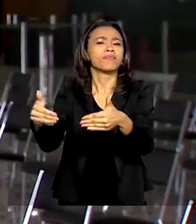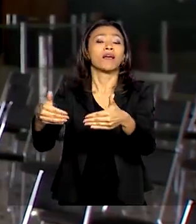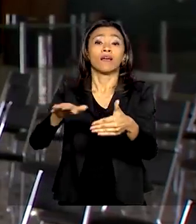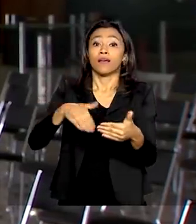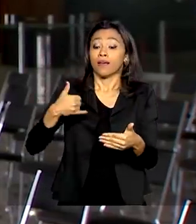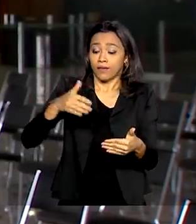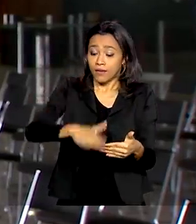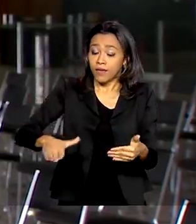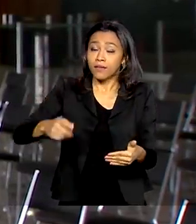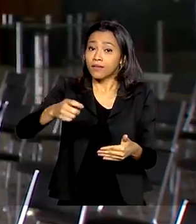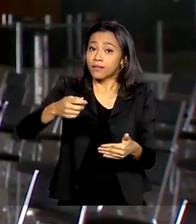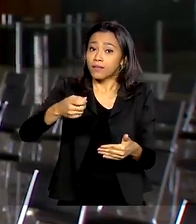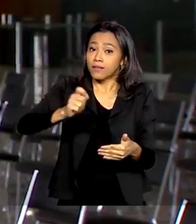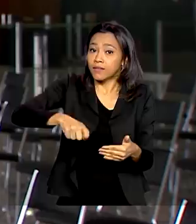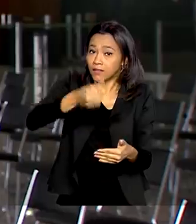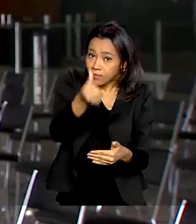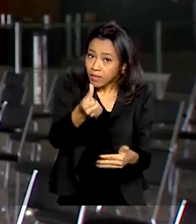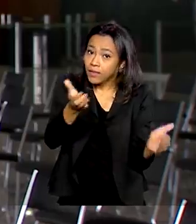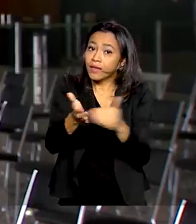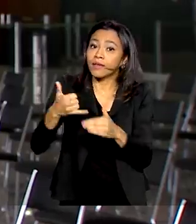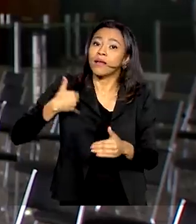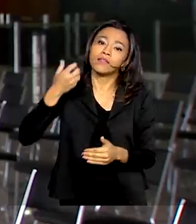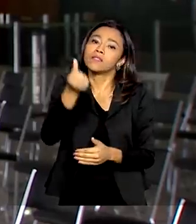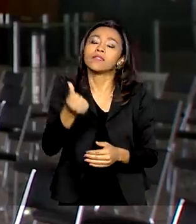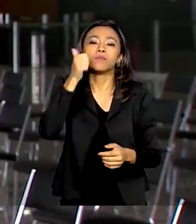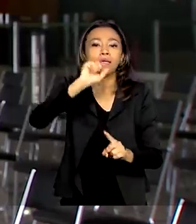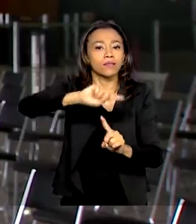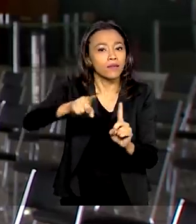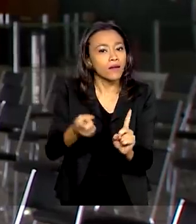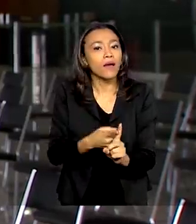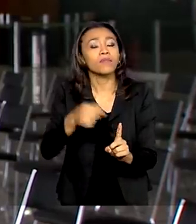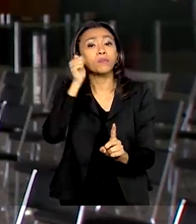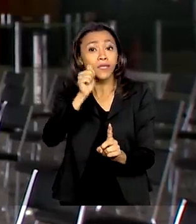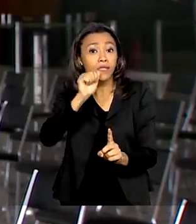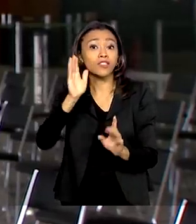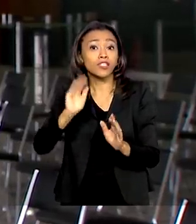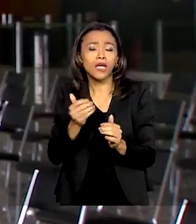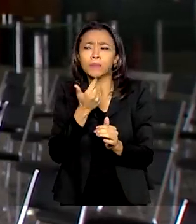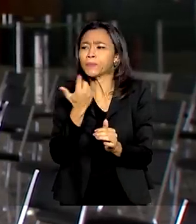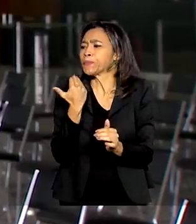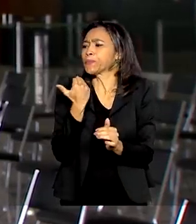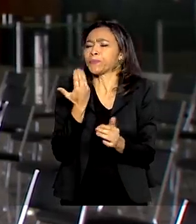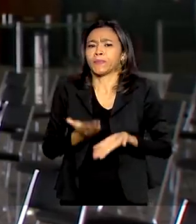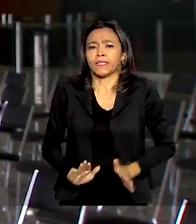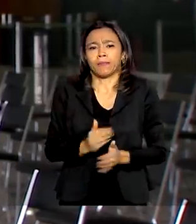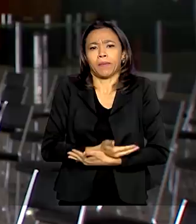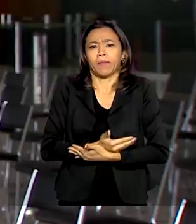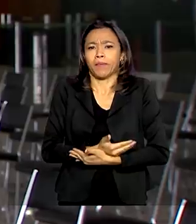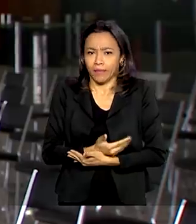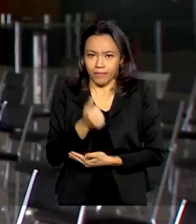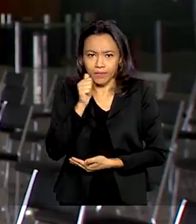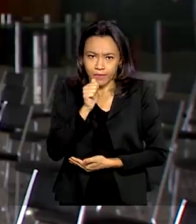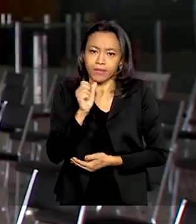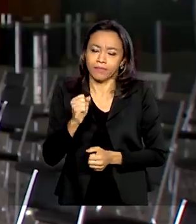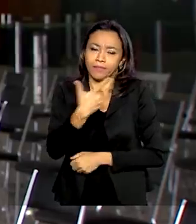de 6 meses a 6 anos de idade, grávidas e mulheres que tiveram filhos recentemente. E o Ministério da